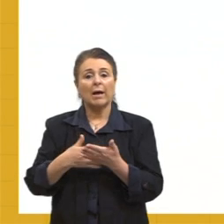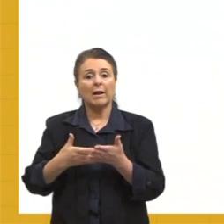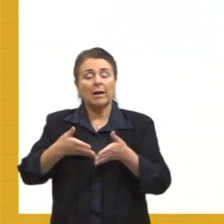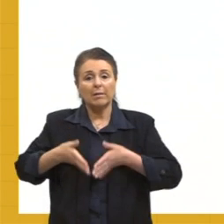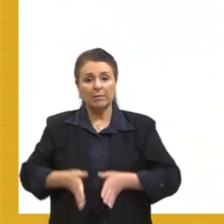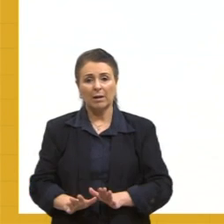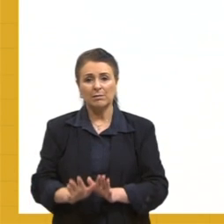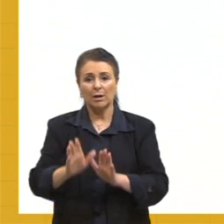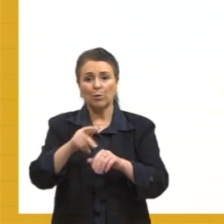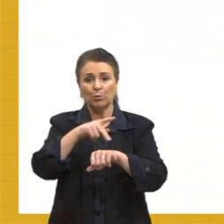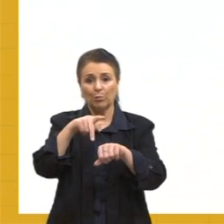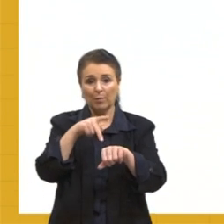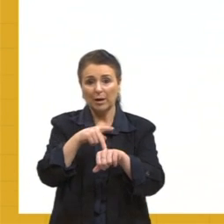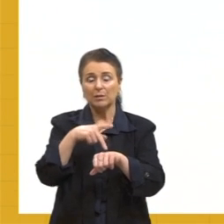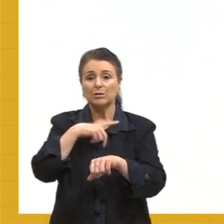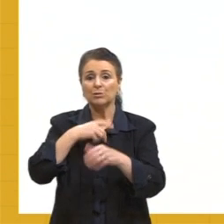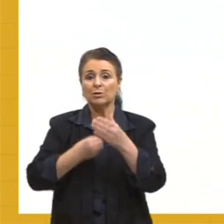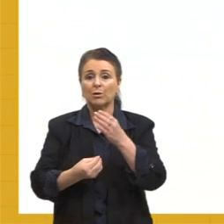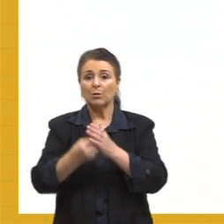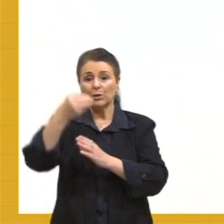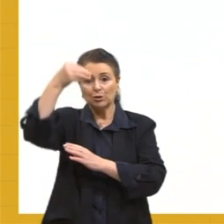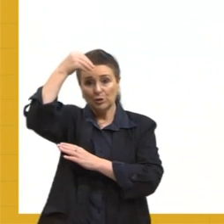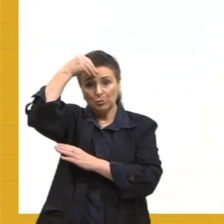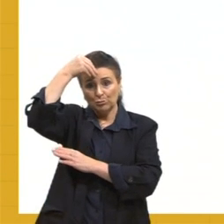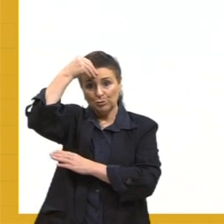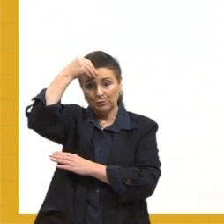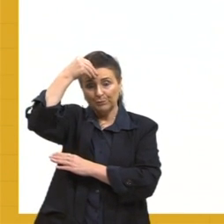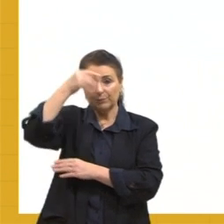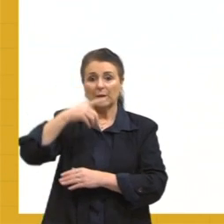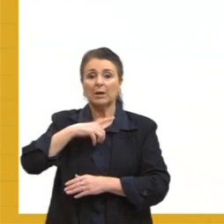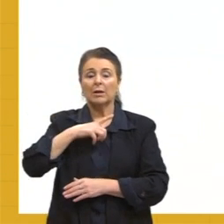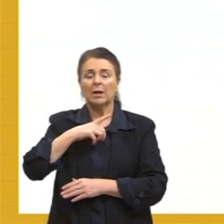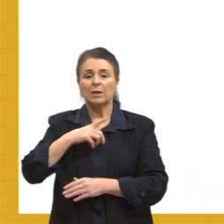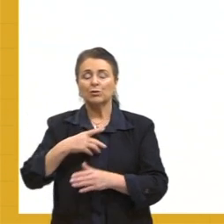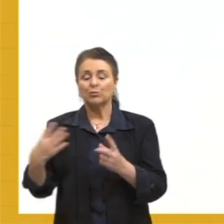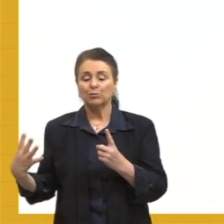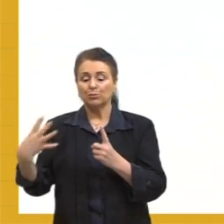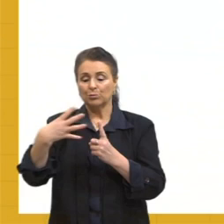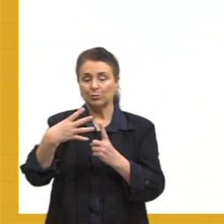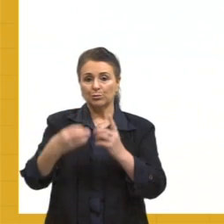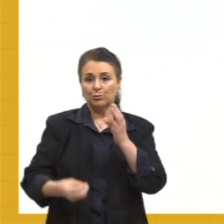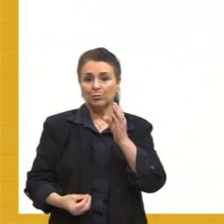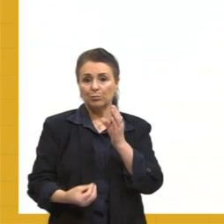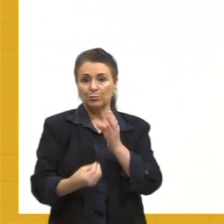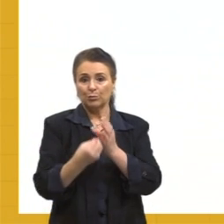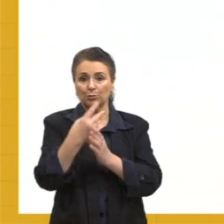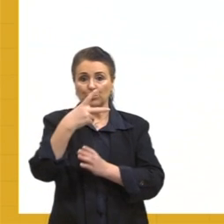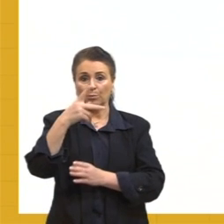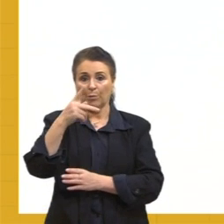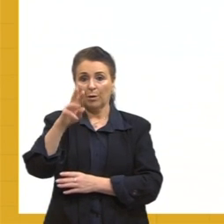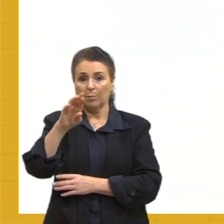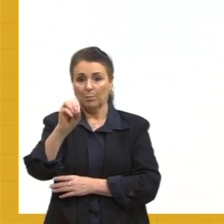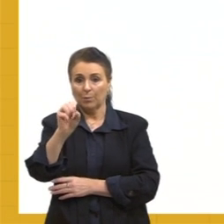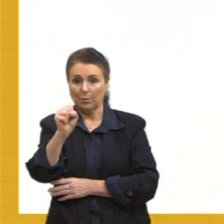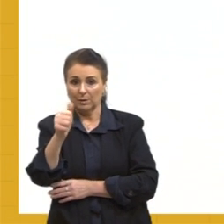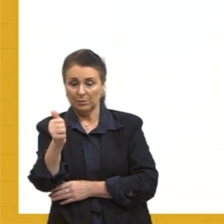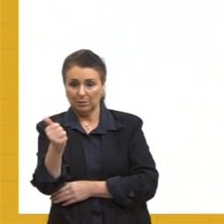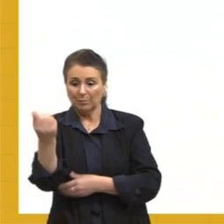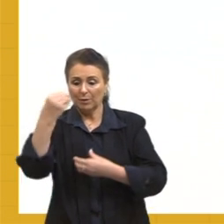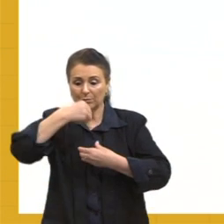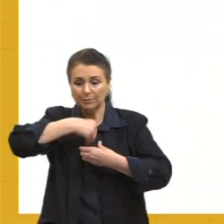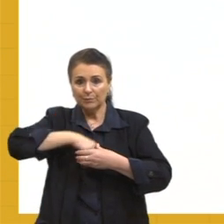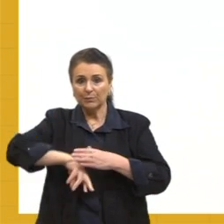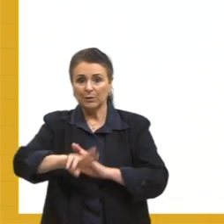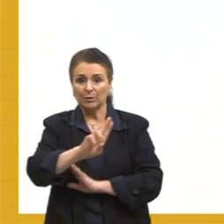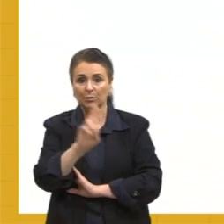mais importantes escritoras do século XX. No seu estilo, ela produz uma prosa mais intimista, chamada também